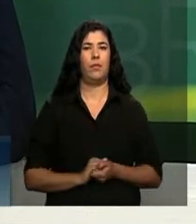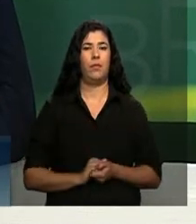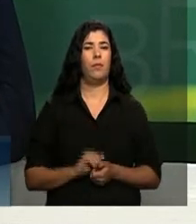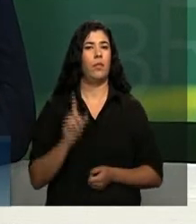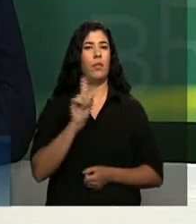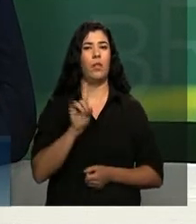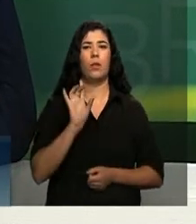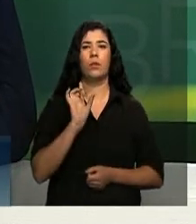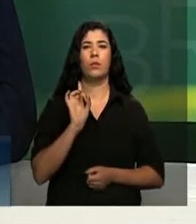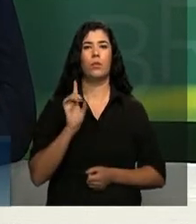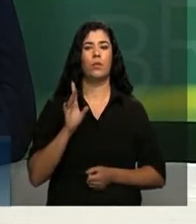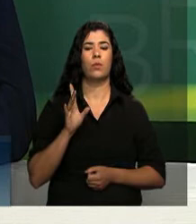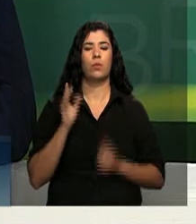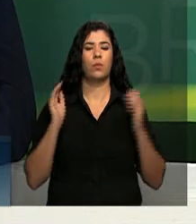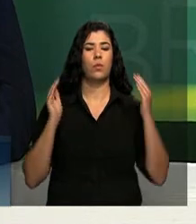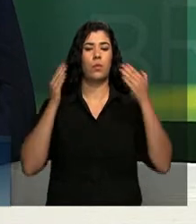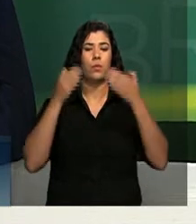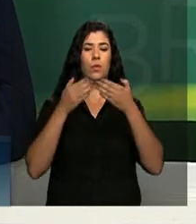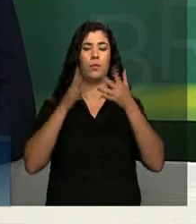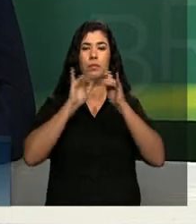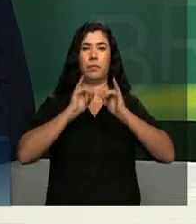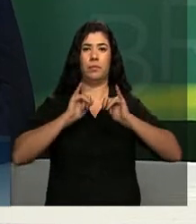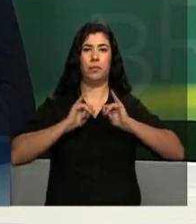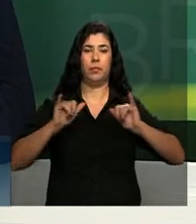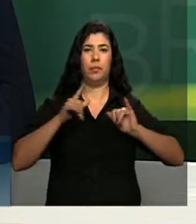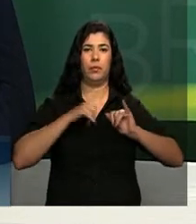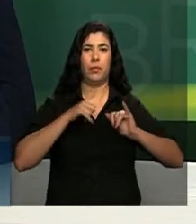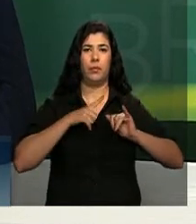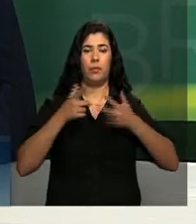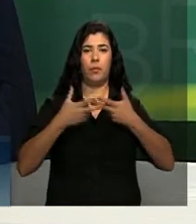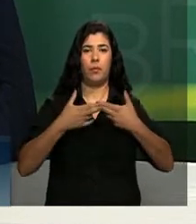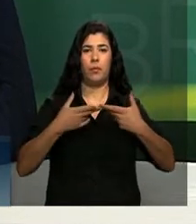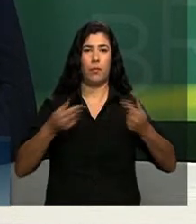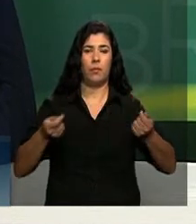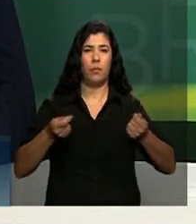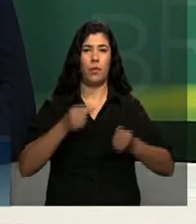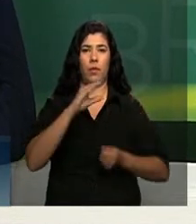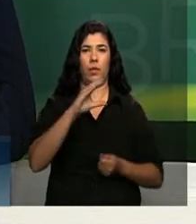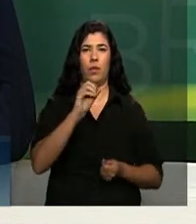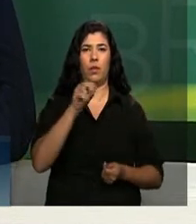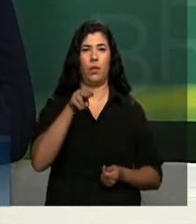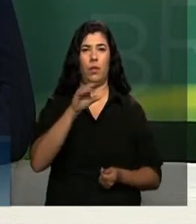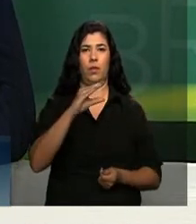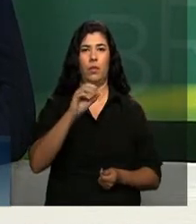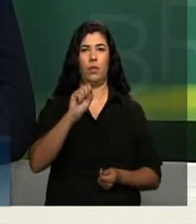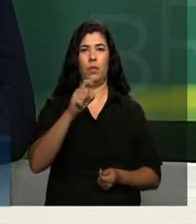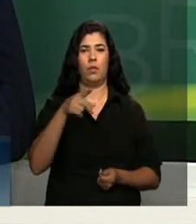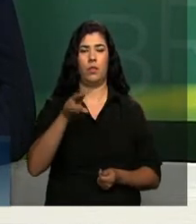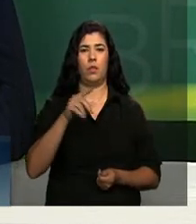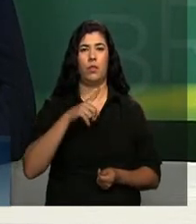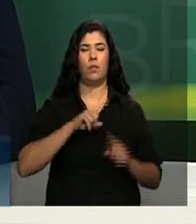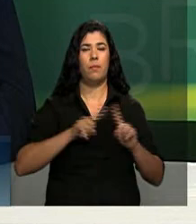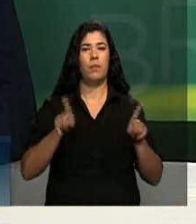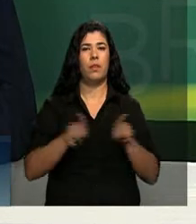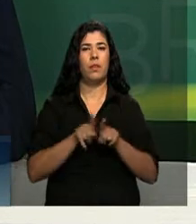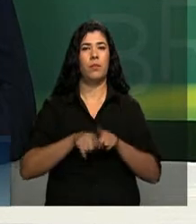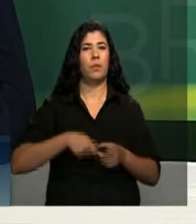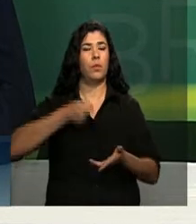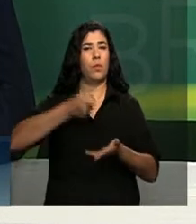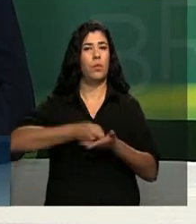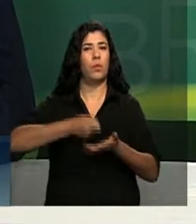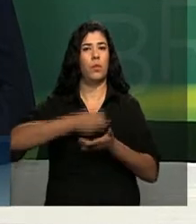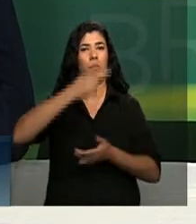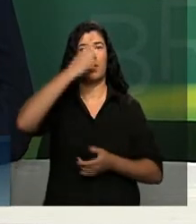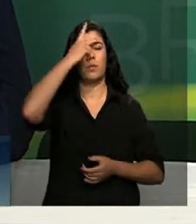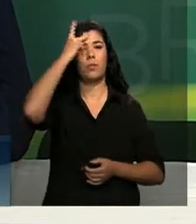uma prestação de contas como uma concessão, mas como um dever ao contribuinte,